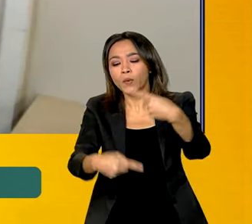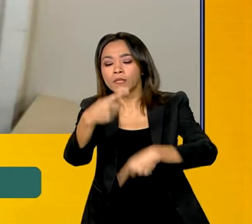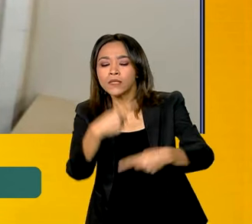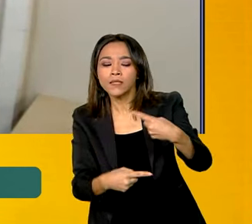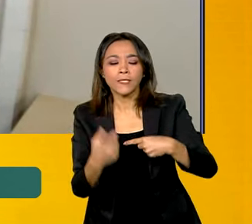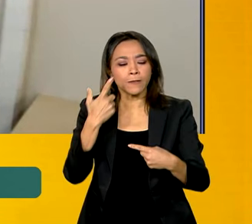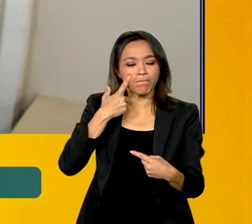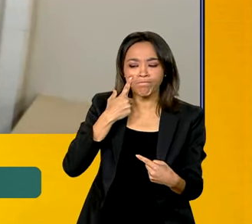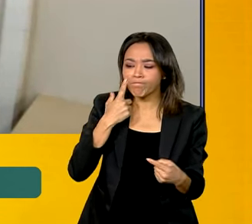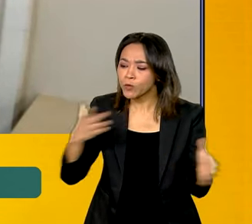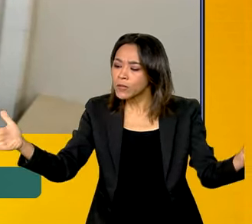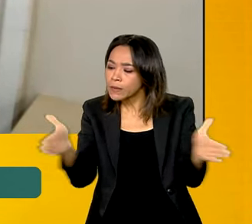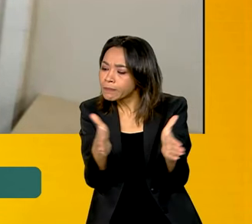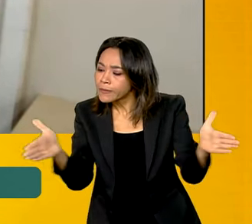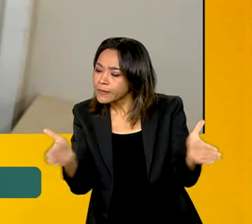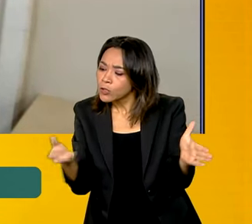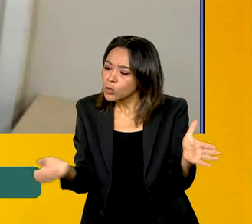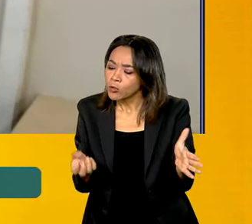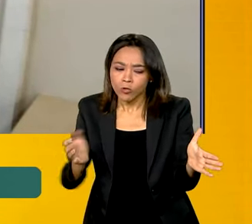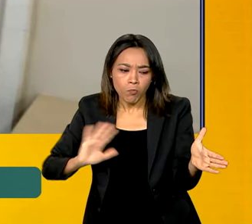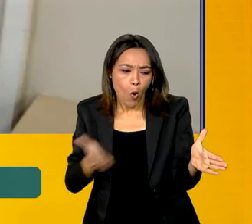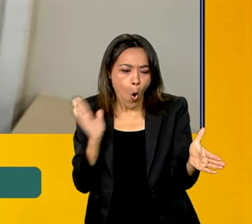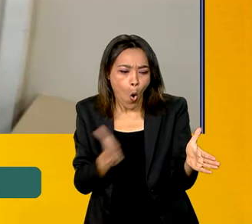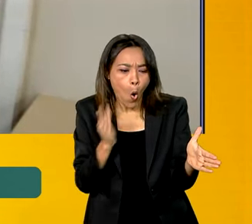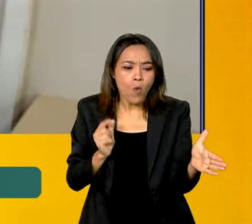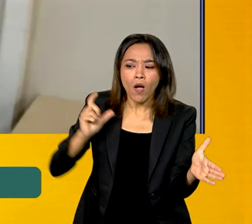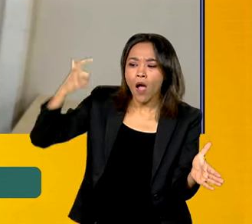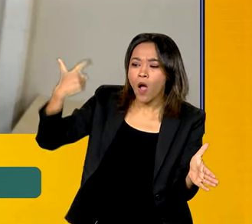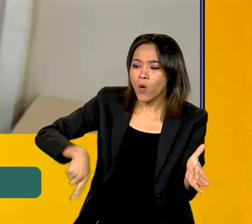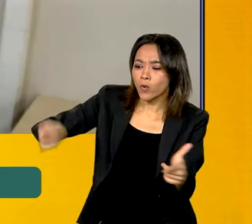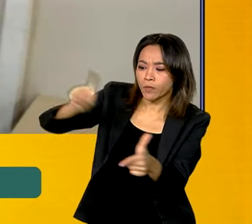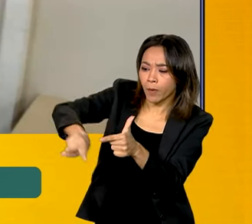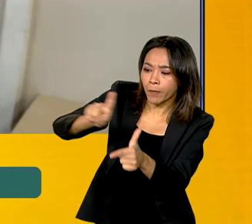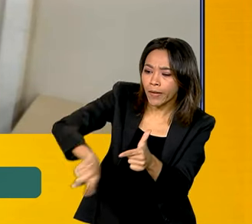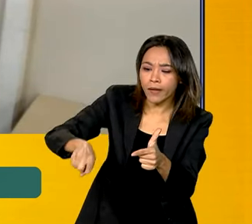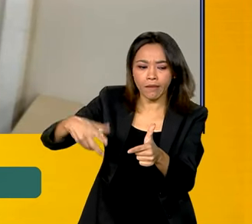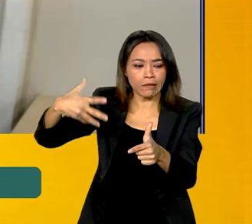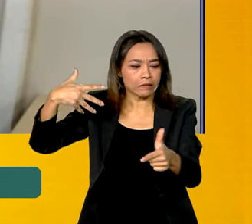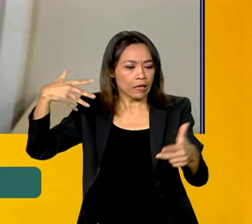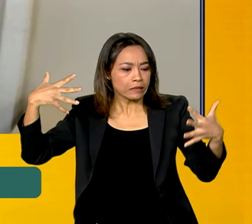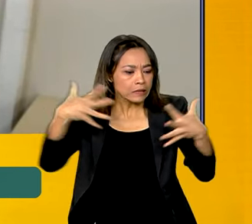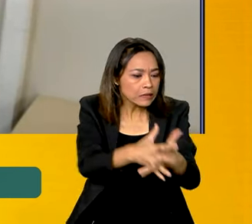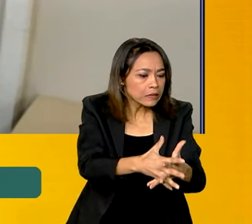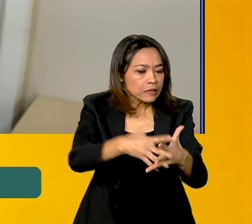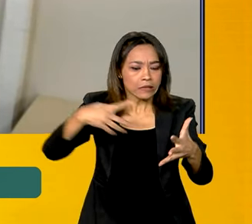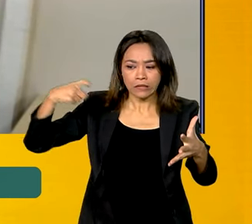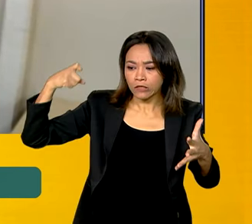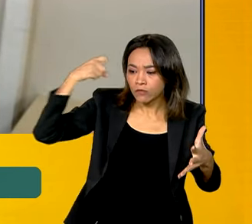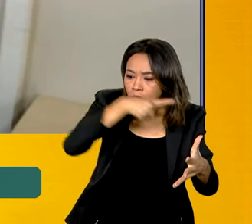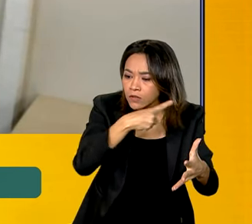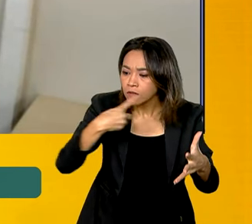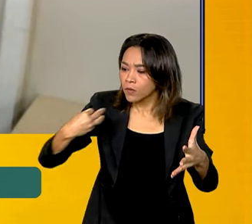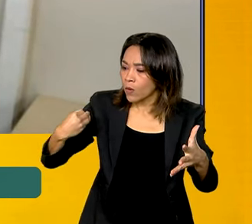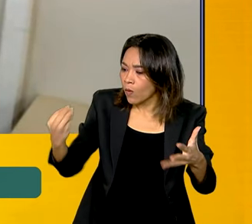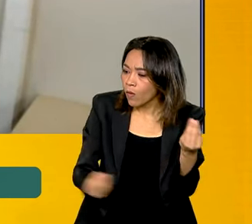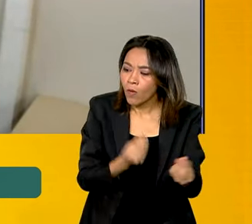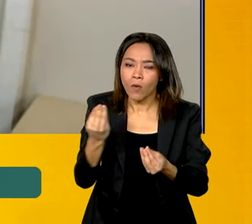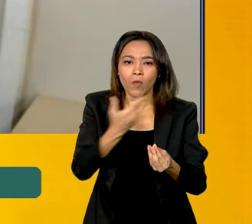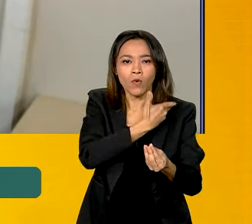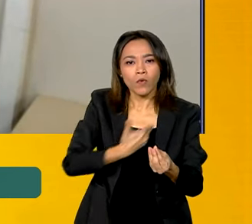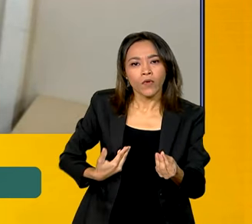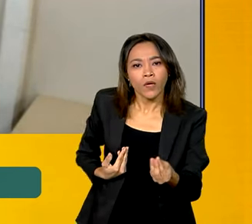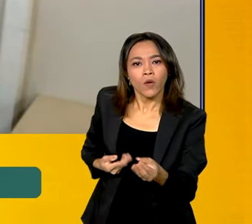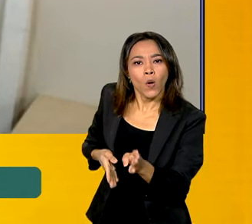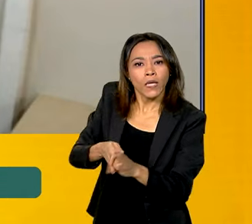tamanho da produção, aonde pode estar havendo problemas, aonde o governo pode auxiliar ali o produtor